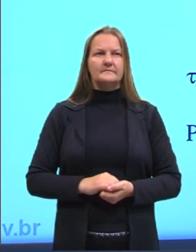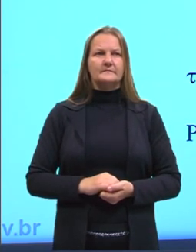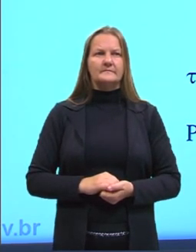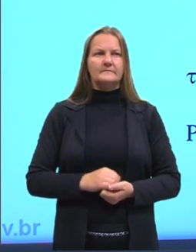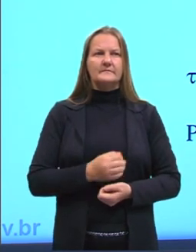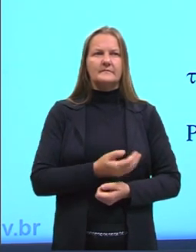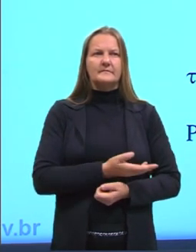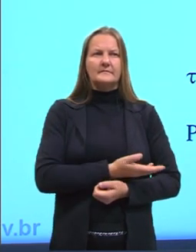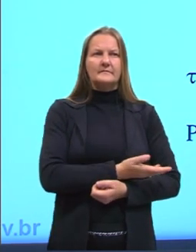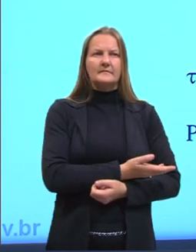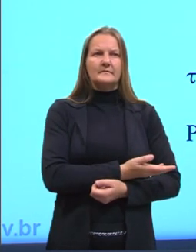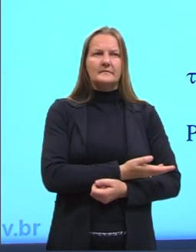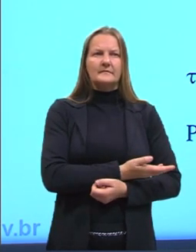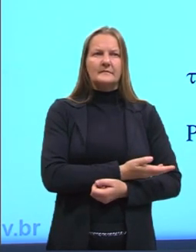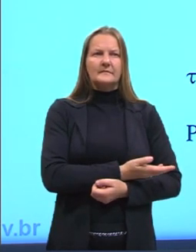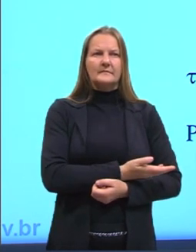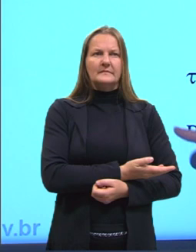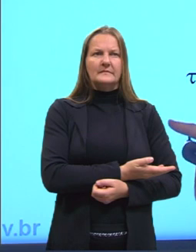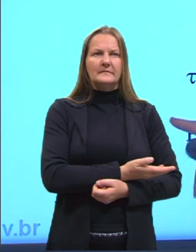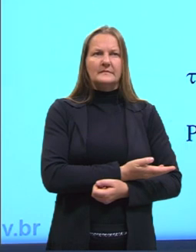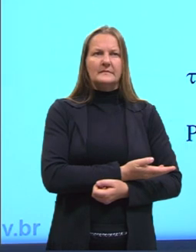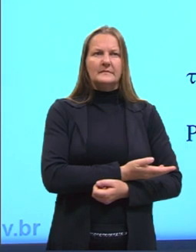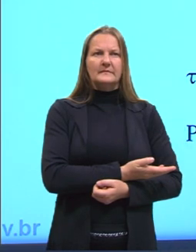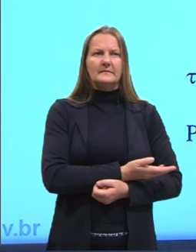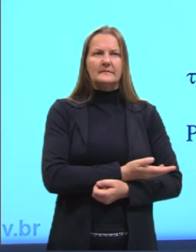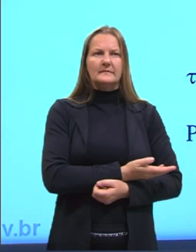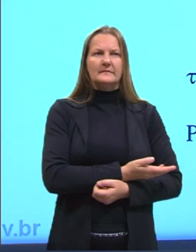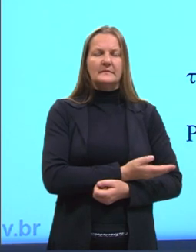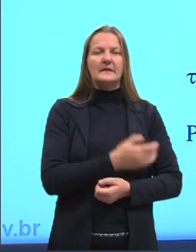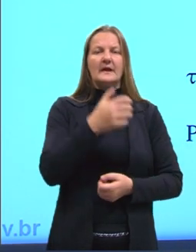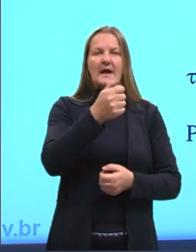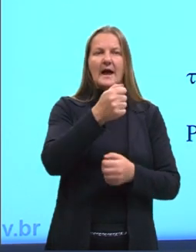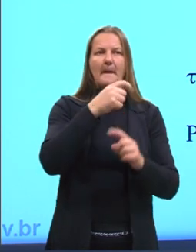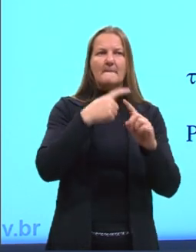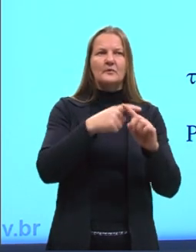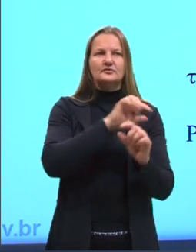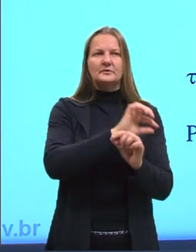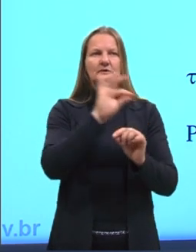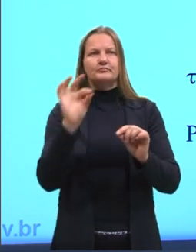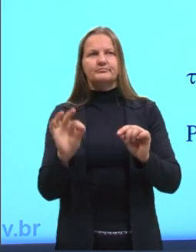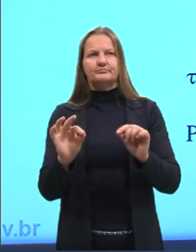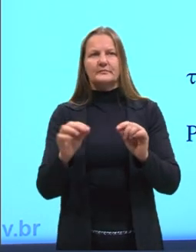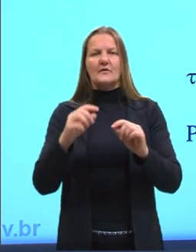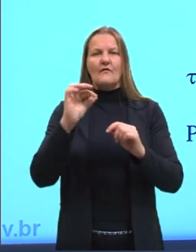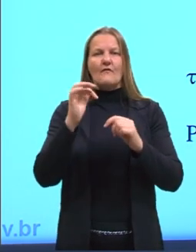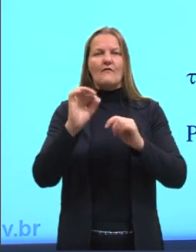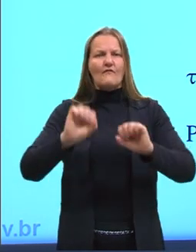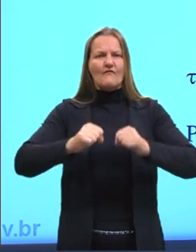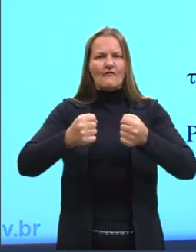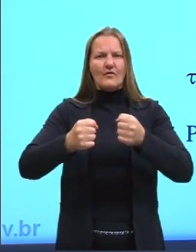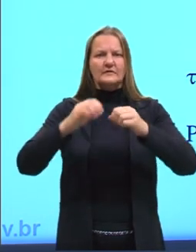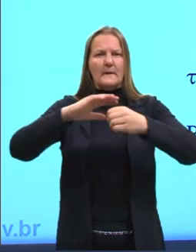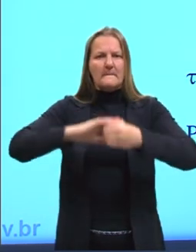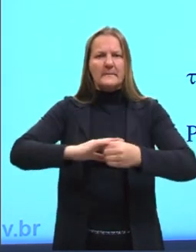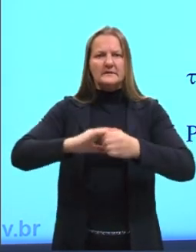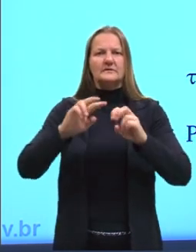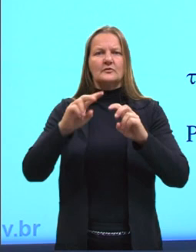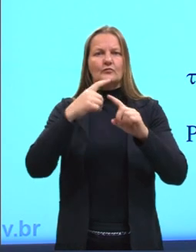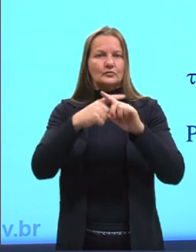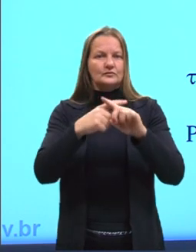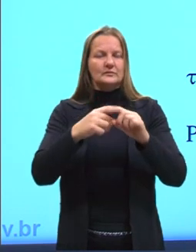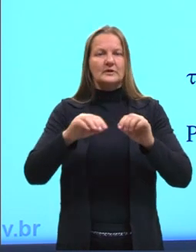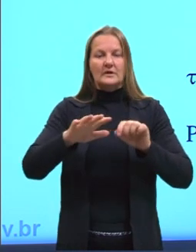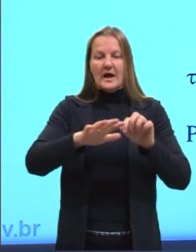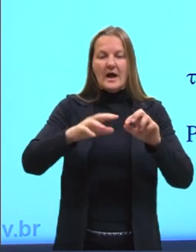esta força, deixar ela sozinha. A gente passa esse A multiplicando para o outro lado. Então, fica força igual a pressão multiplicado pela área.